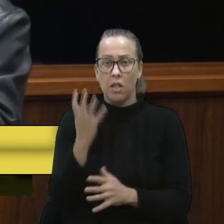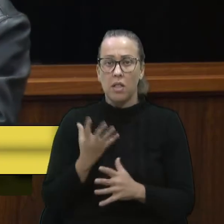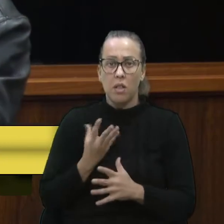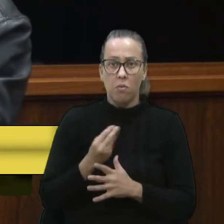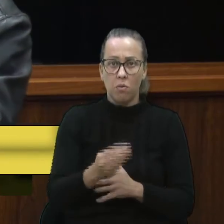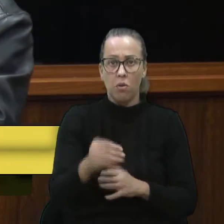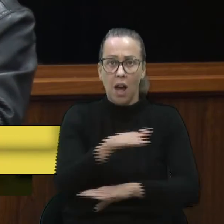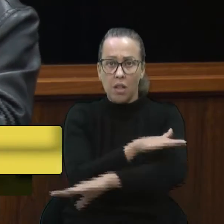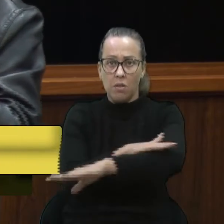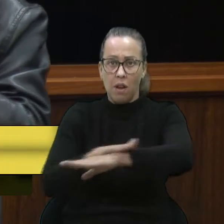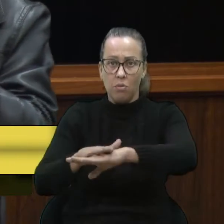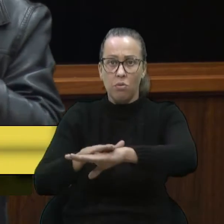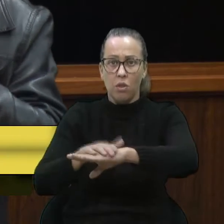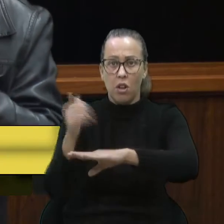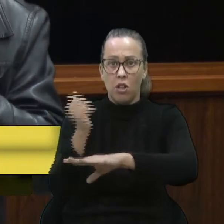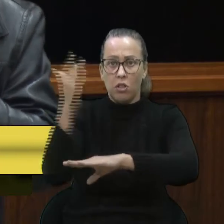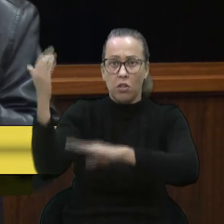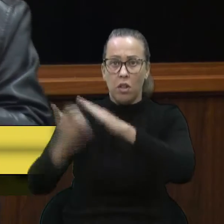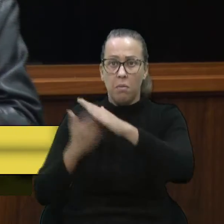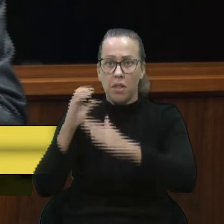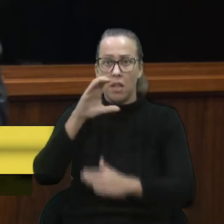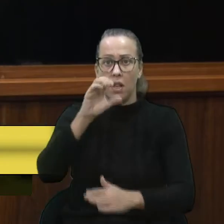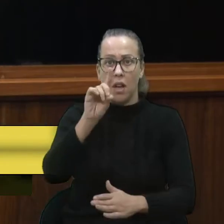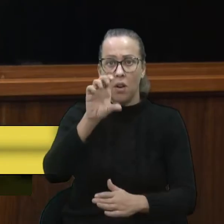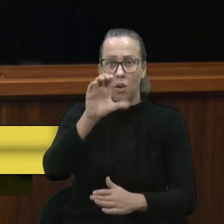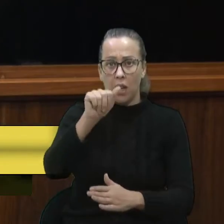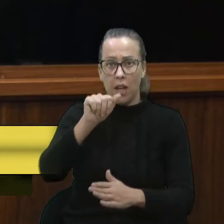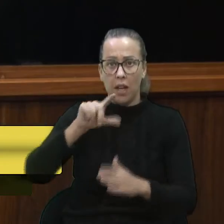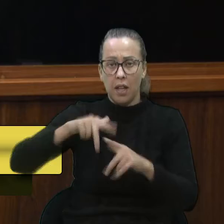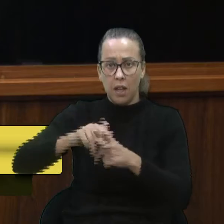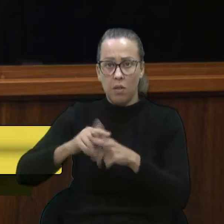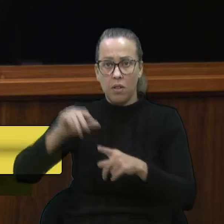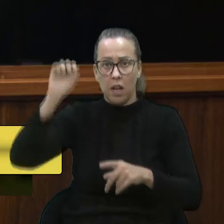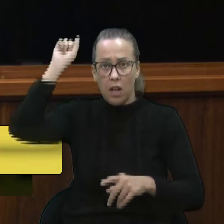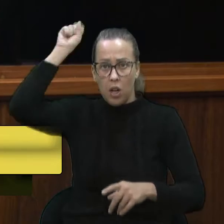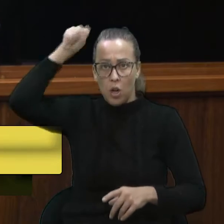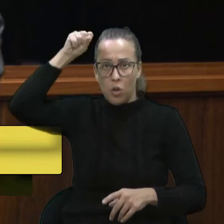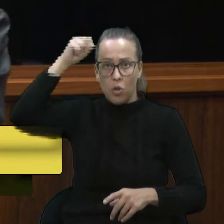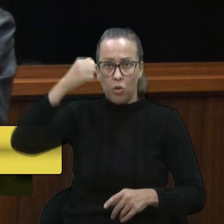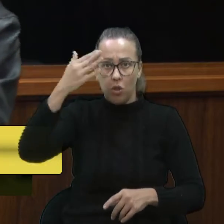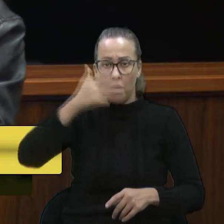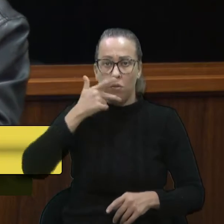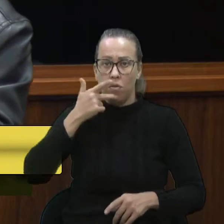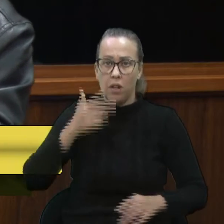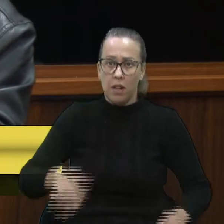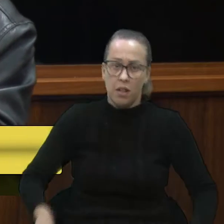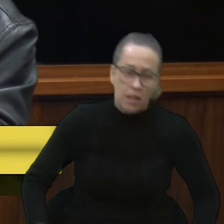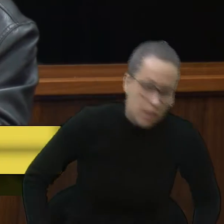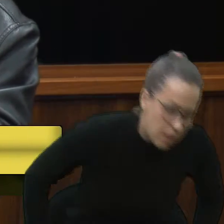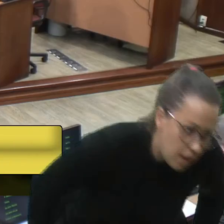asfaltos feitos por empresas de fora e a Codeca tem que consertar. Clóvis, a sua parte, por favor.